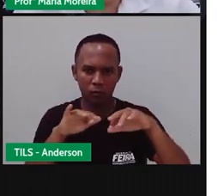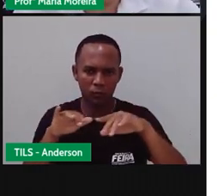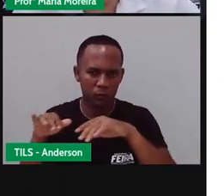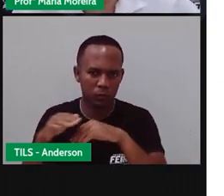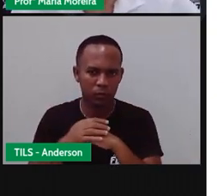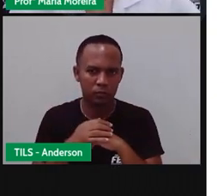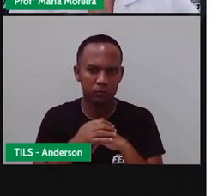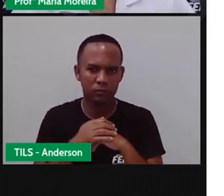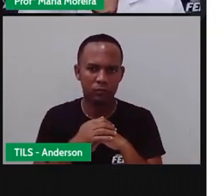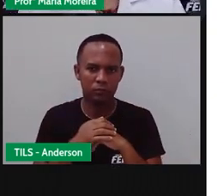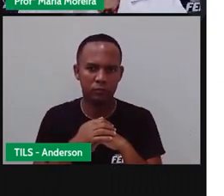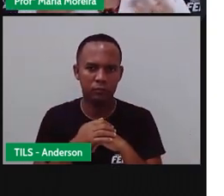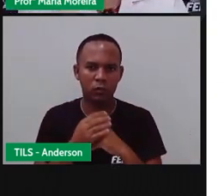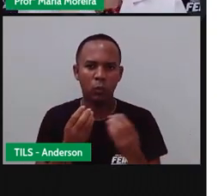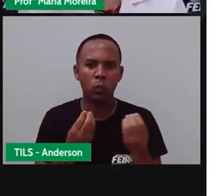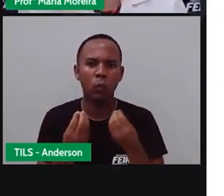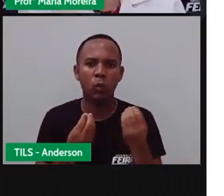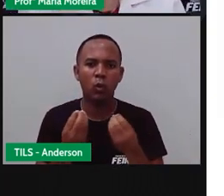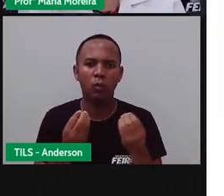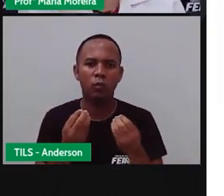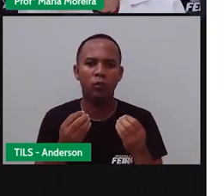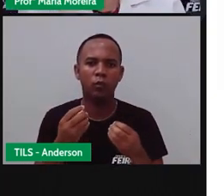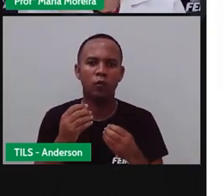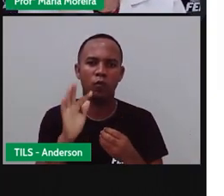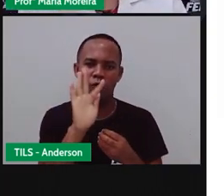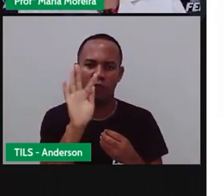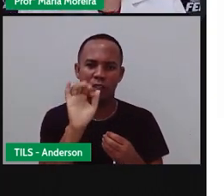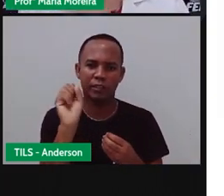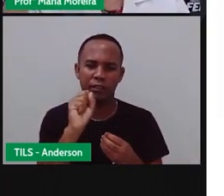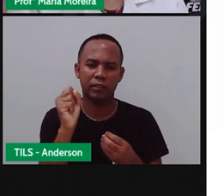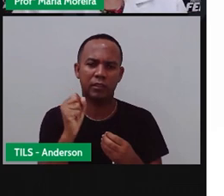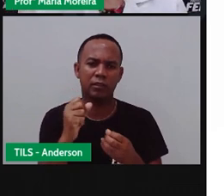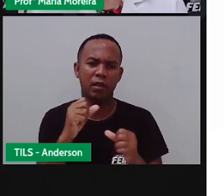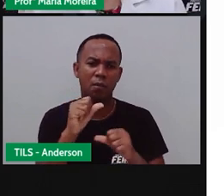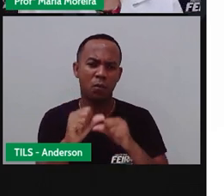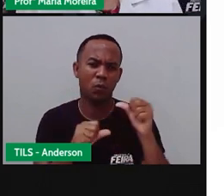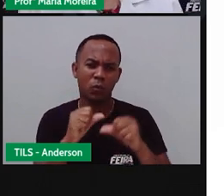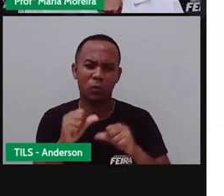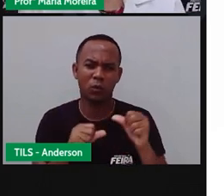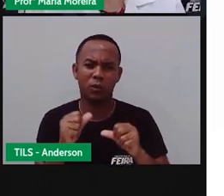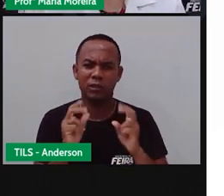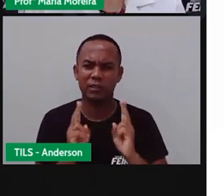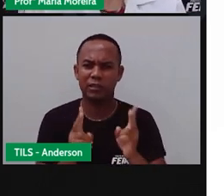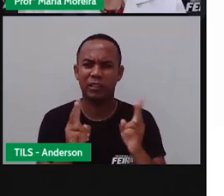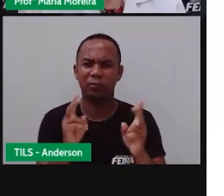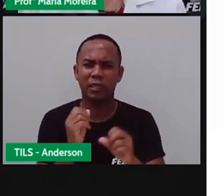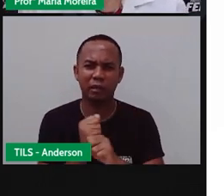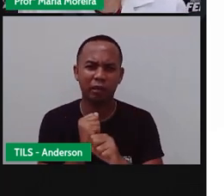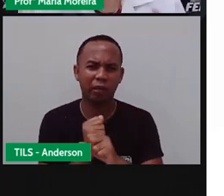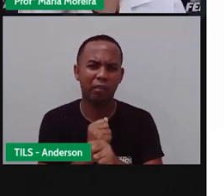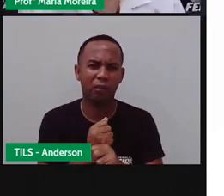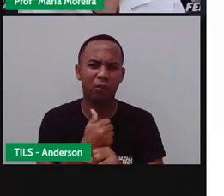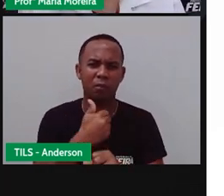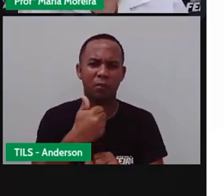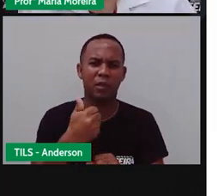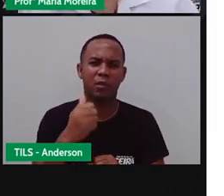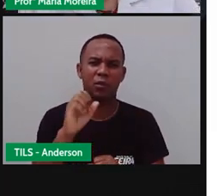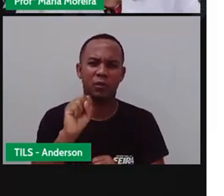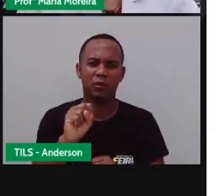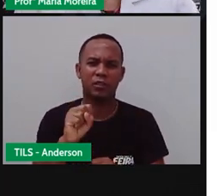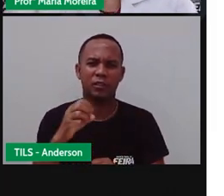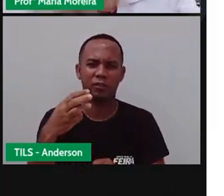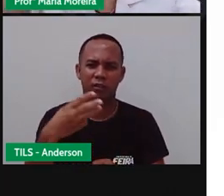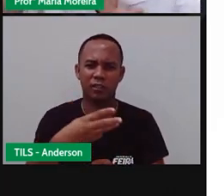está confuso aqui com relação... Porque assim, Feira mudou tanto nesse tempo, de 1832 até agora, que a gente não sabe ao